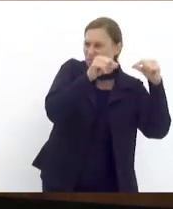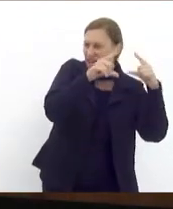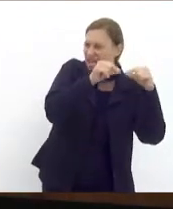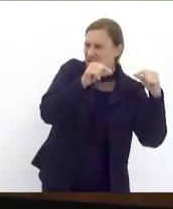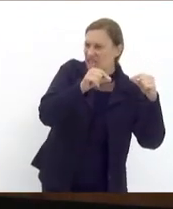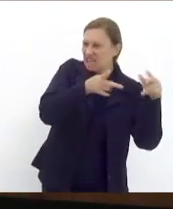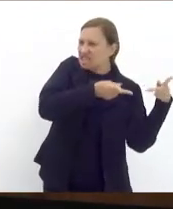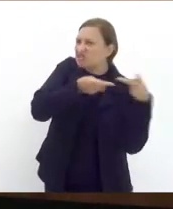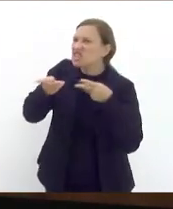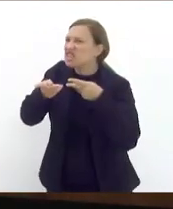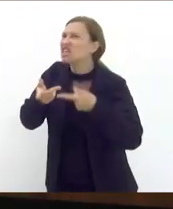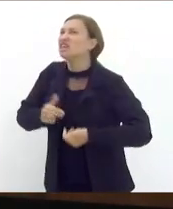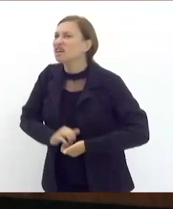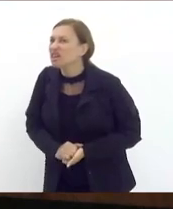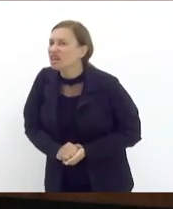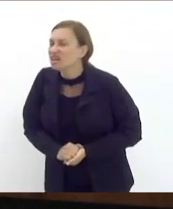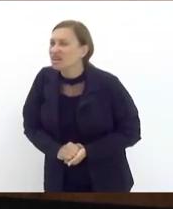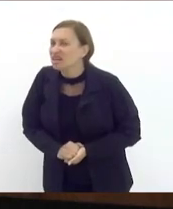visita